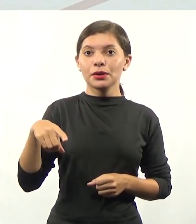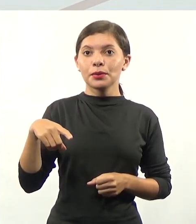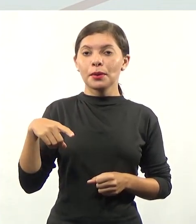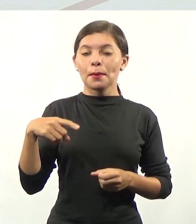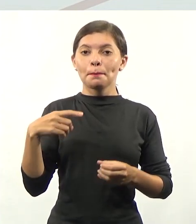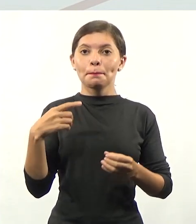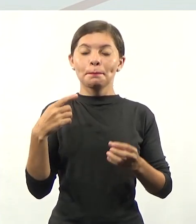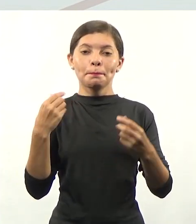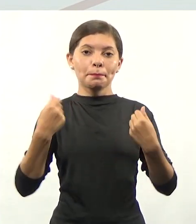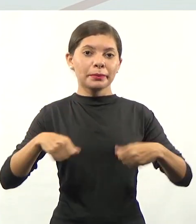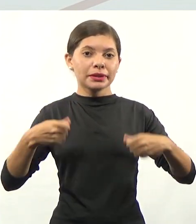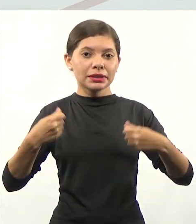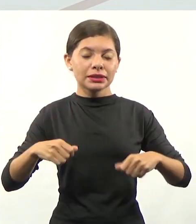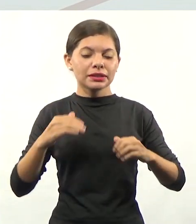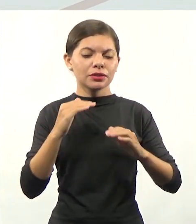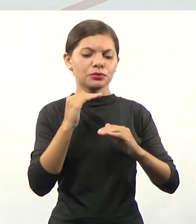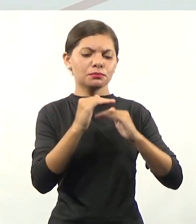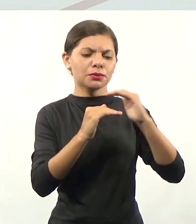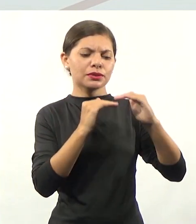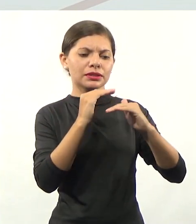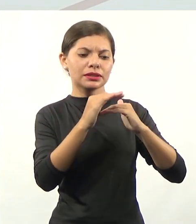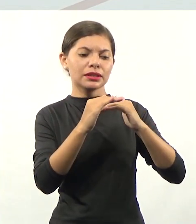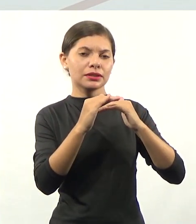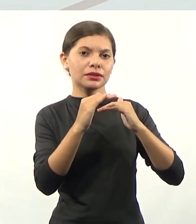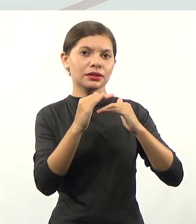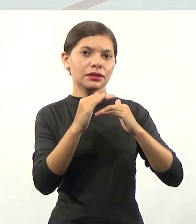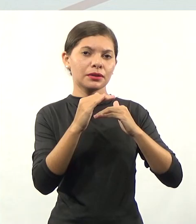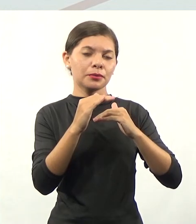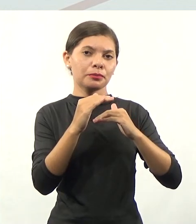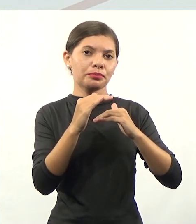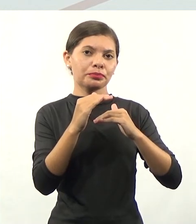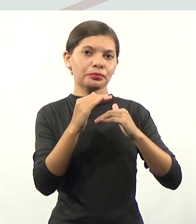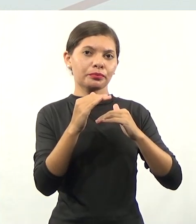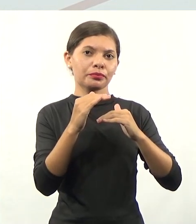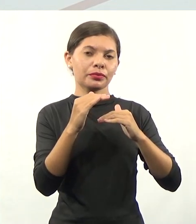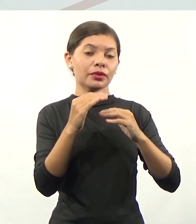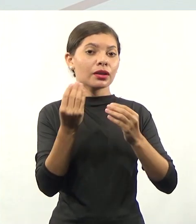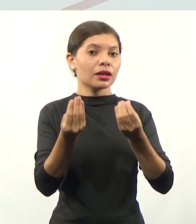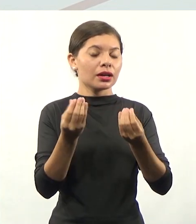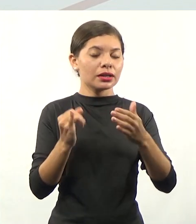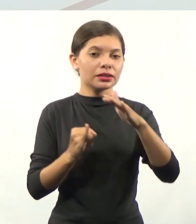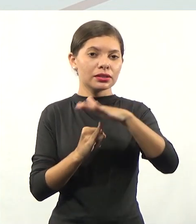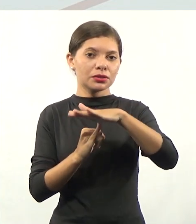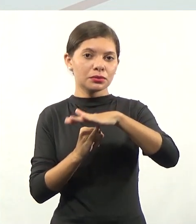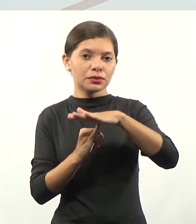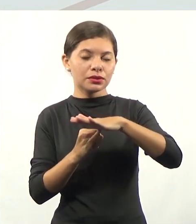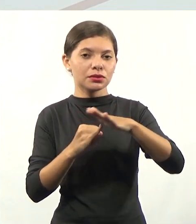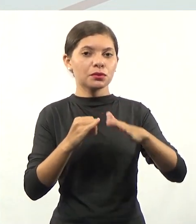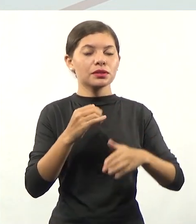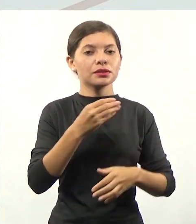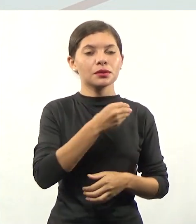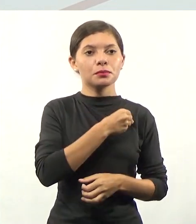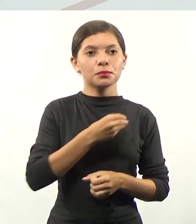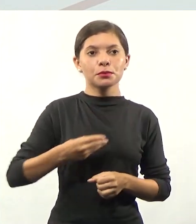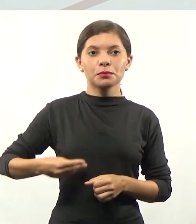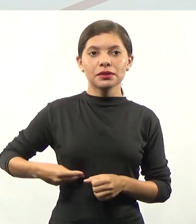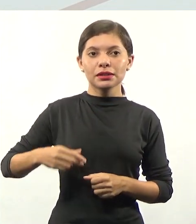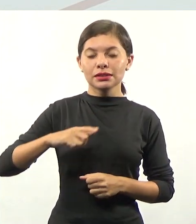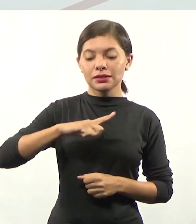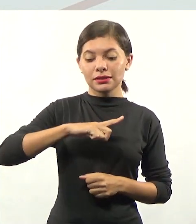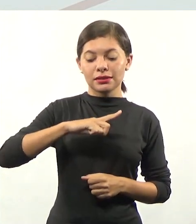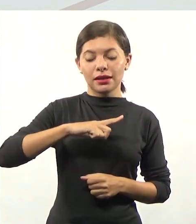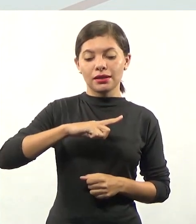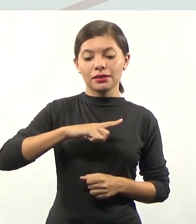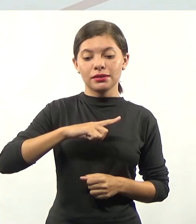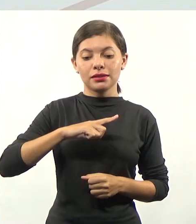processo de autorização de funcionamento. No caso das instituições públicas, elas têm essa autonomia.